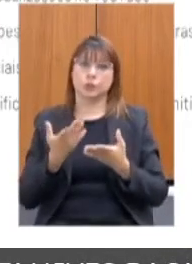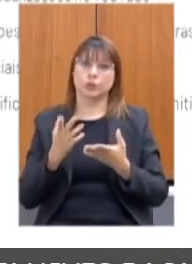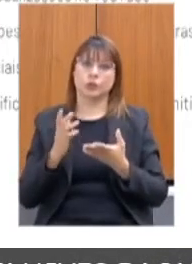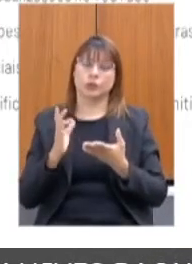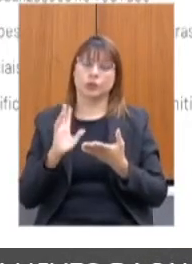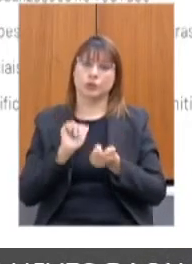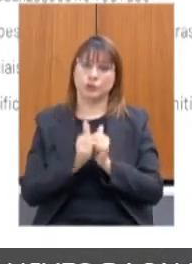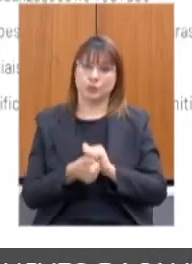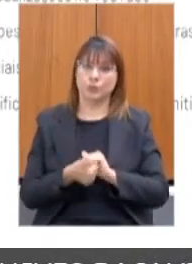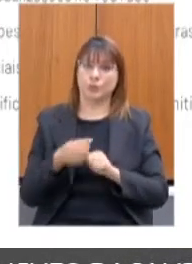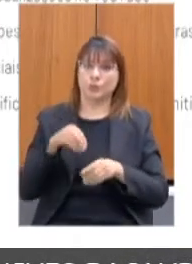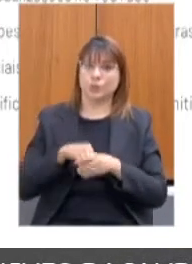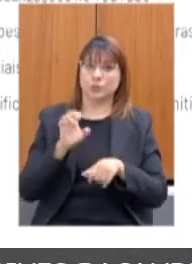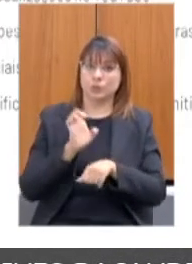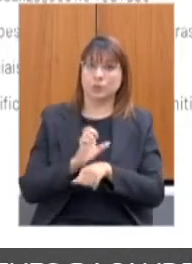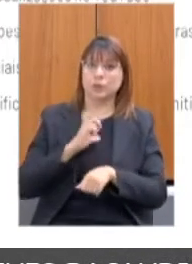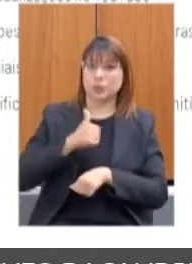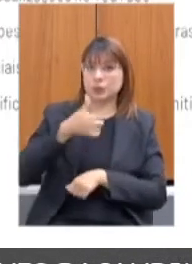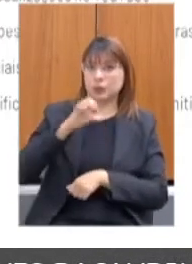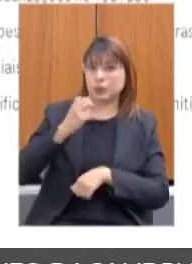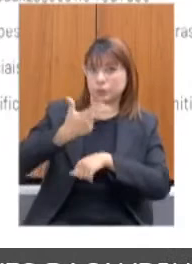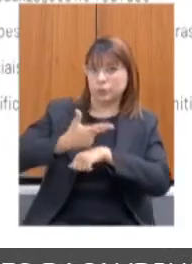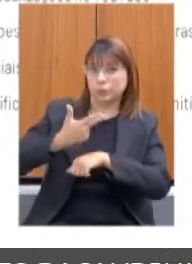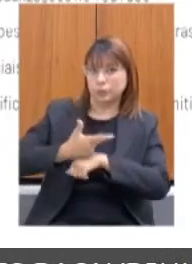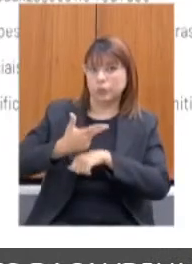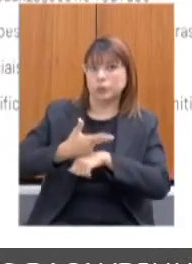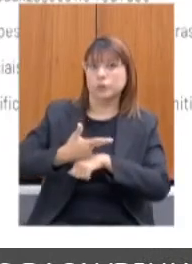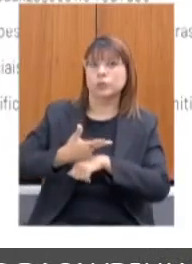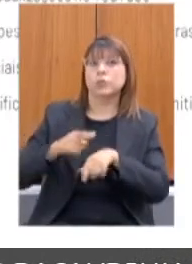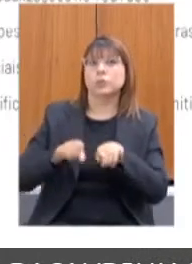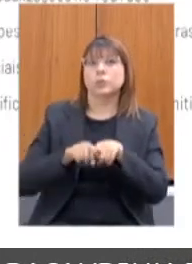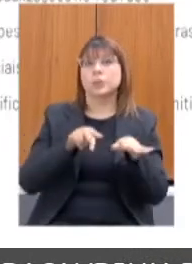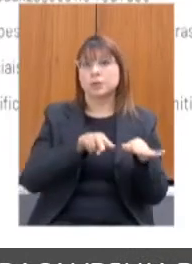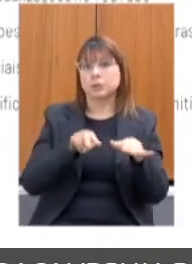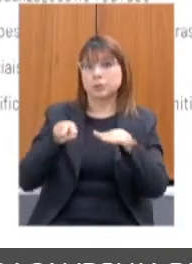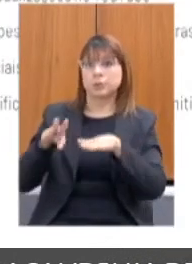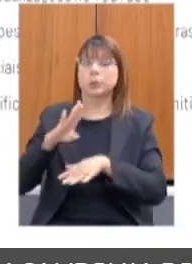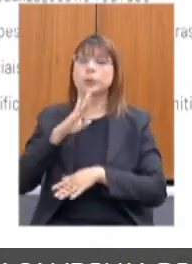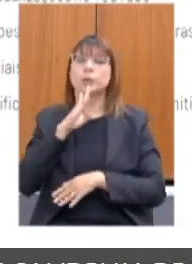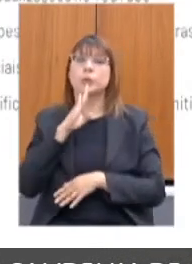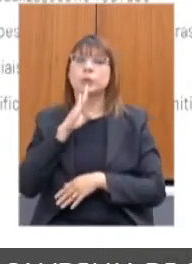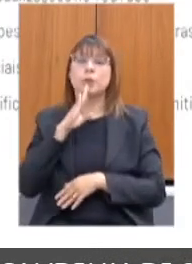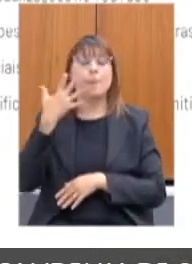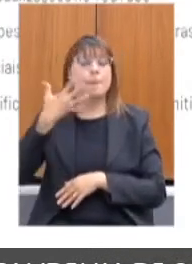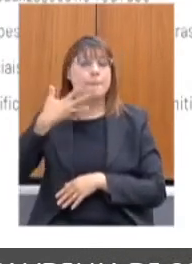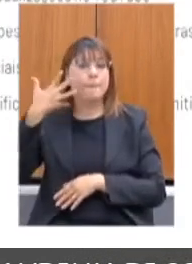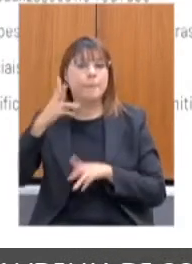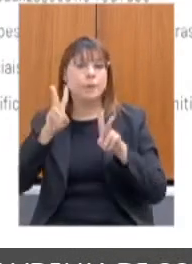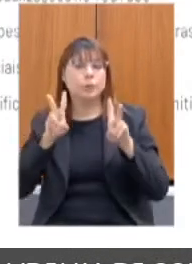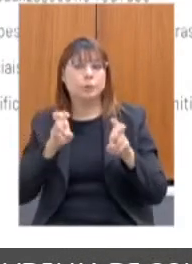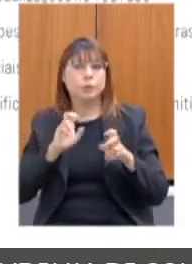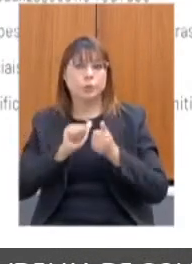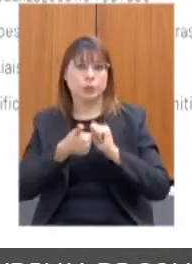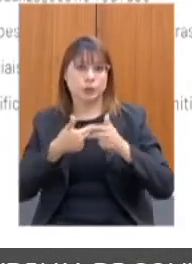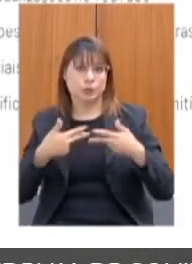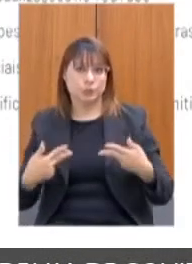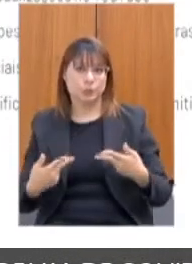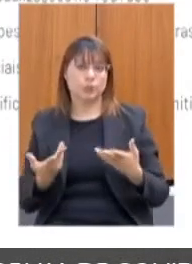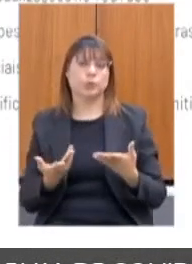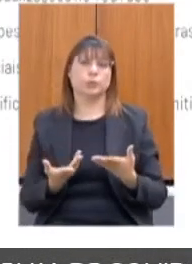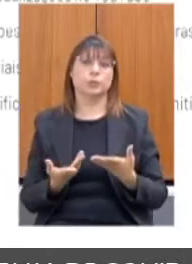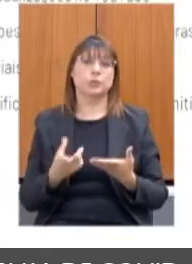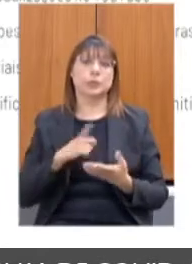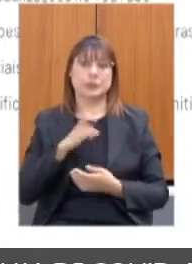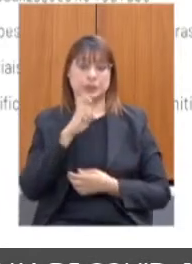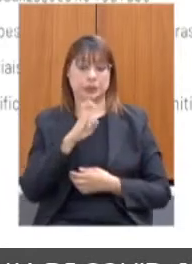Fizemos nove vídeos publicados. E a Semana do Conhecimento, que foram palestras sobre o esporte de rendimento. Então, tivemos